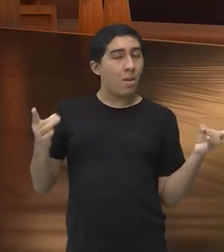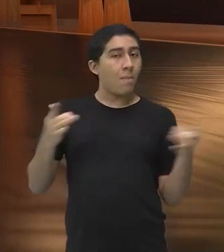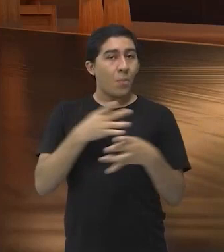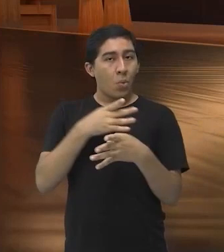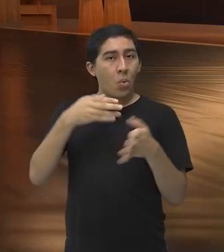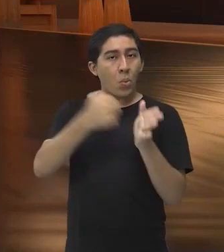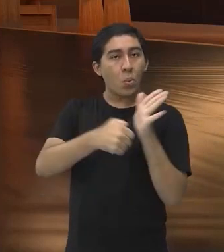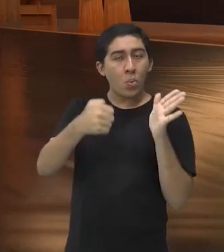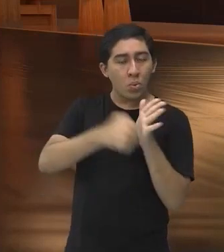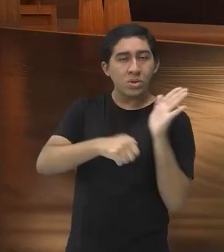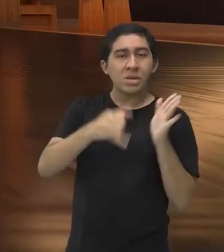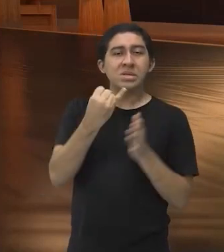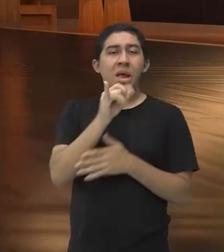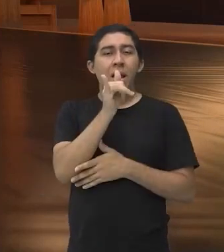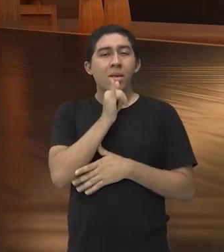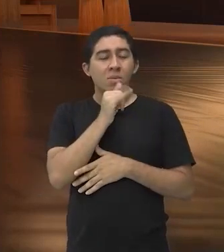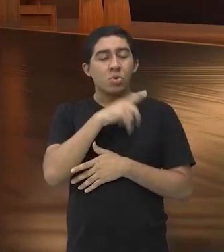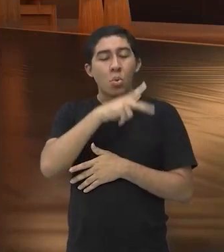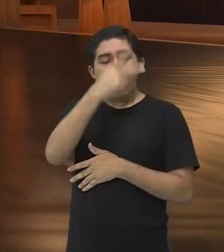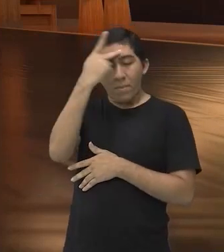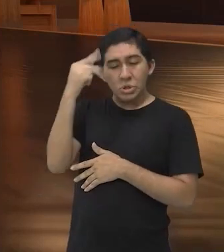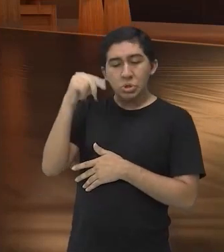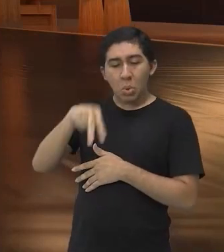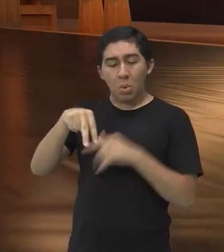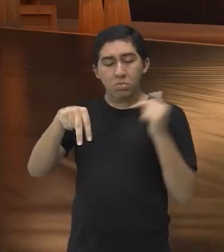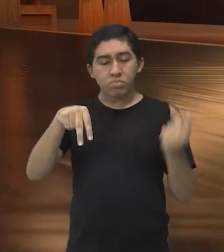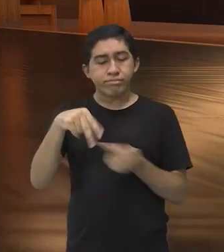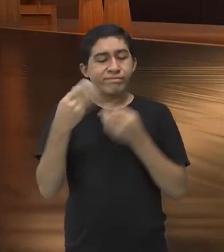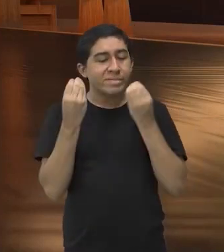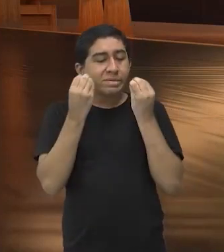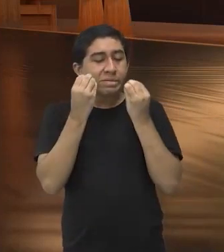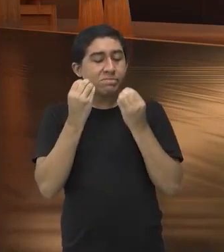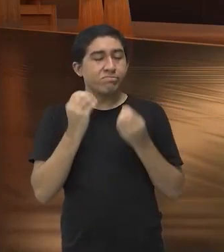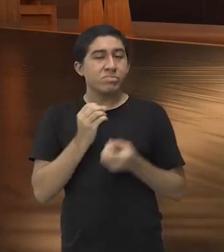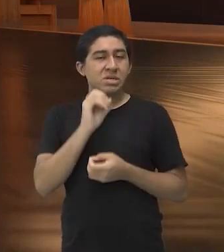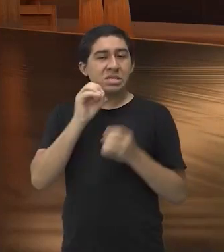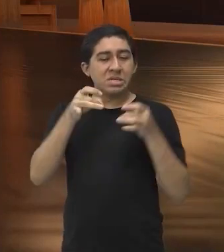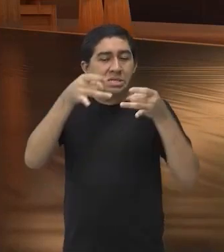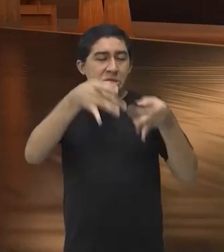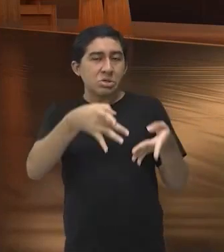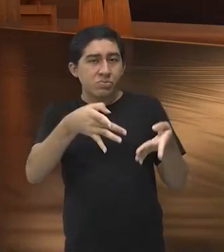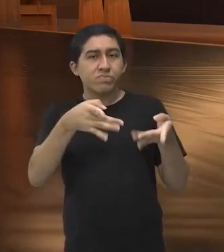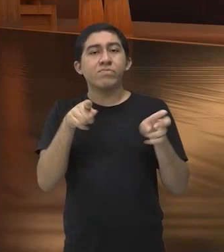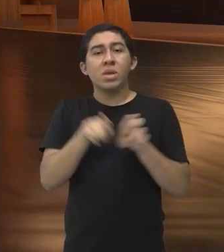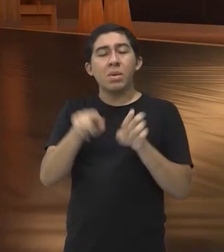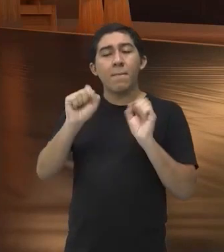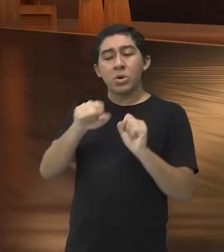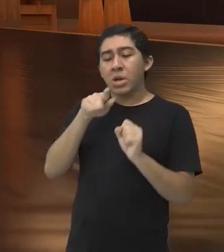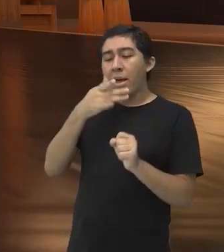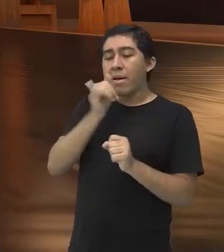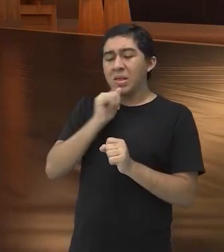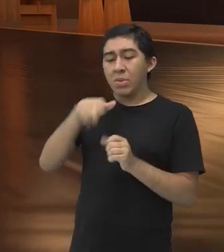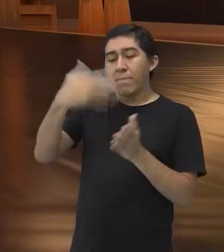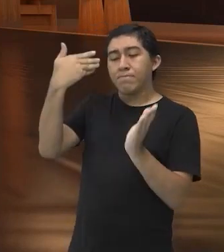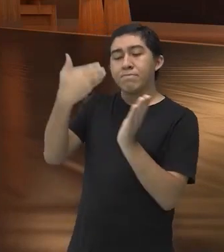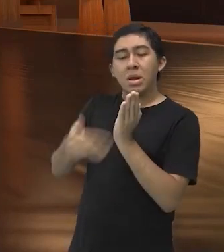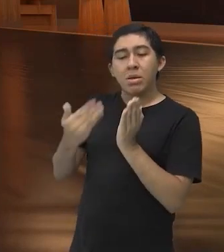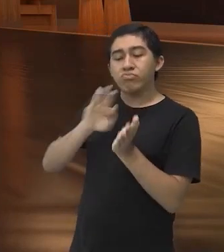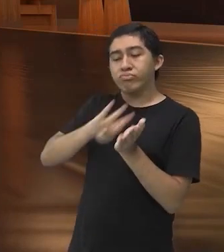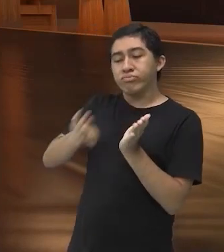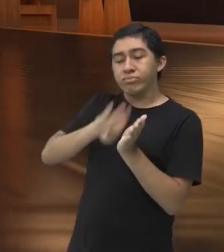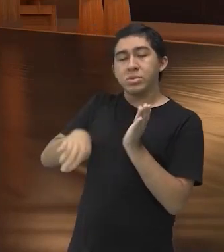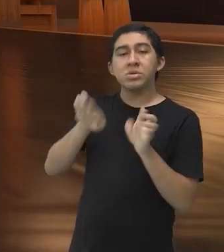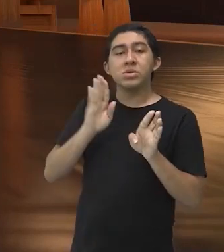ser finalizada por desistência, né? Por desclassificação, por interrupção, tá bom?